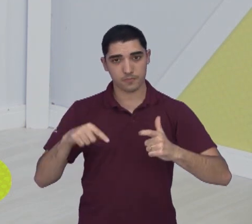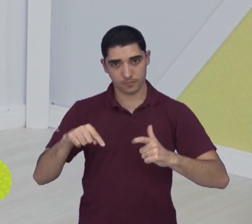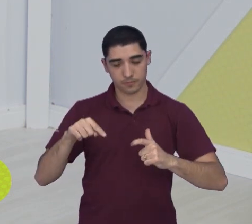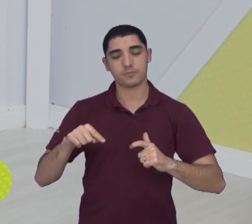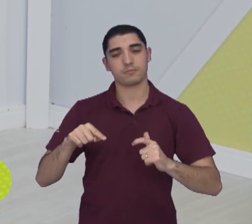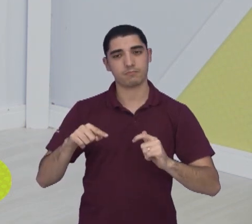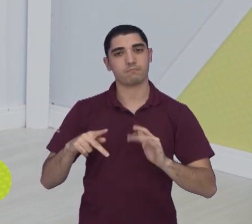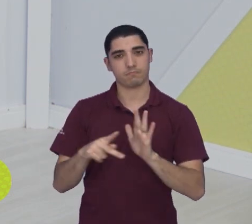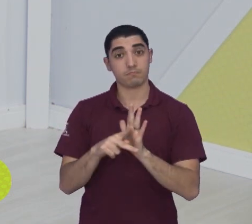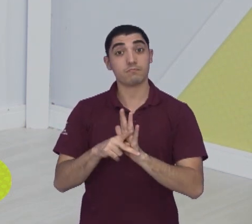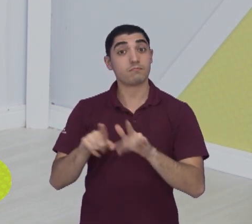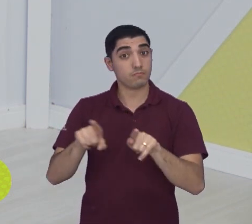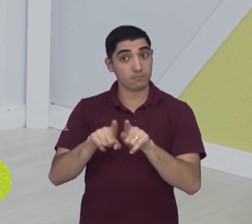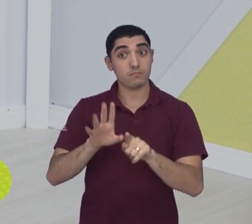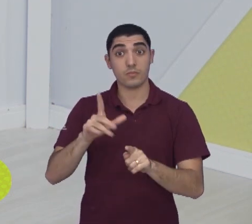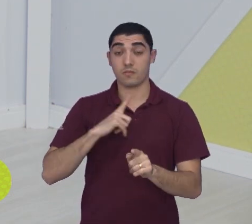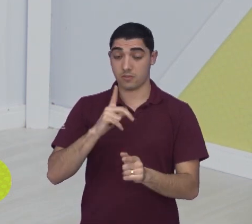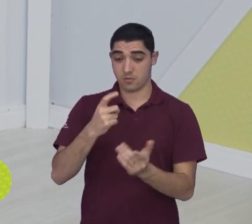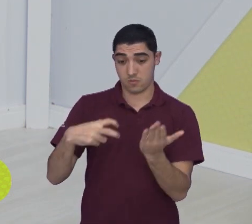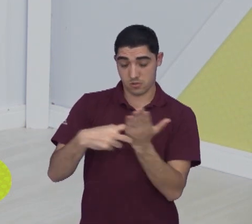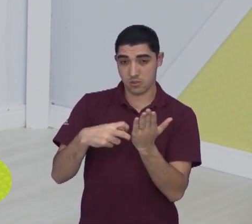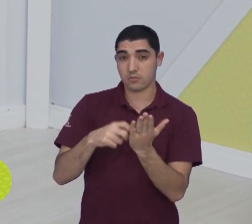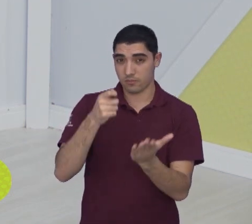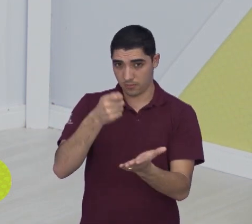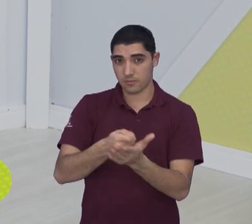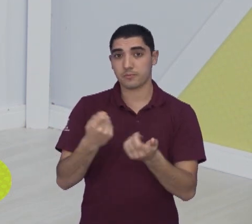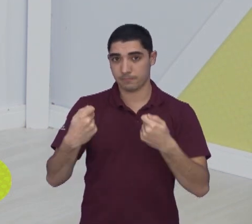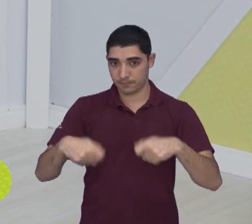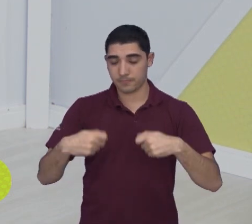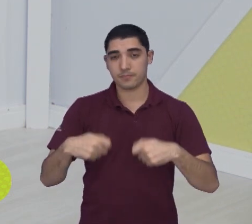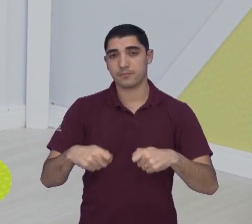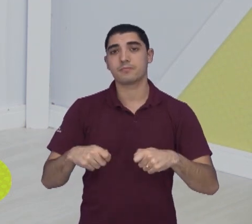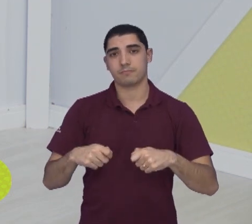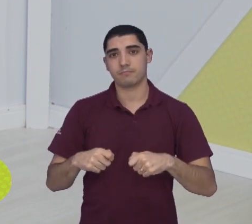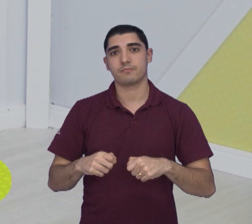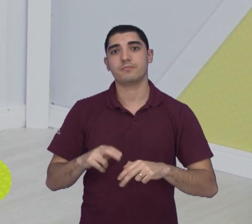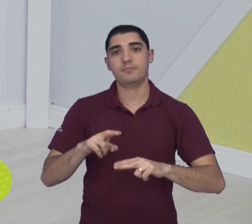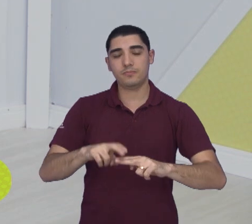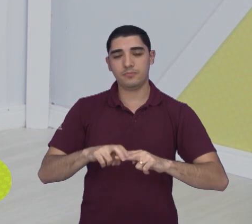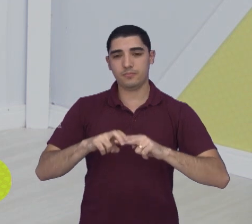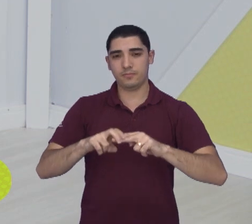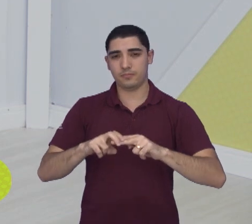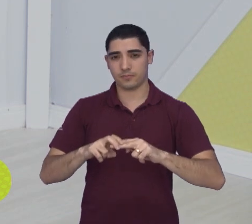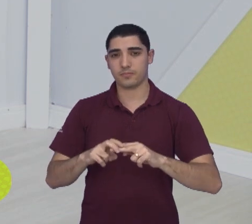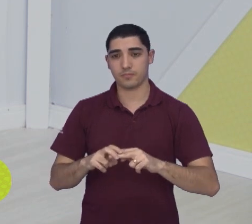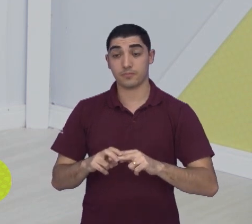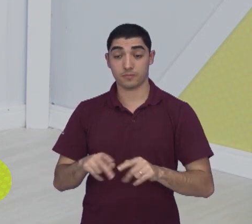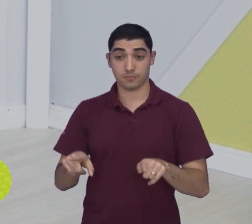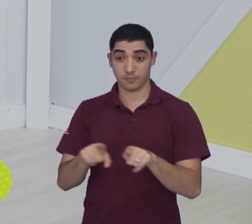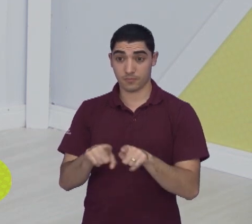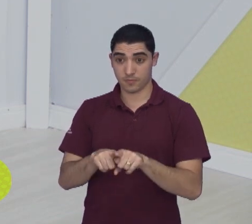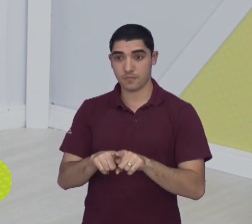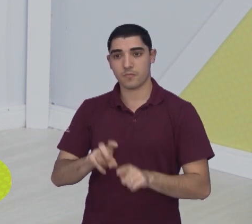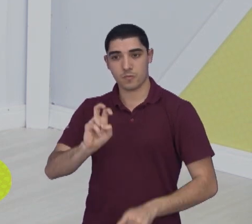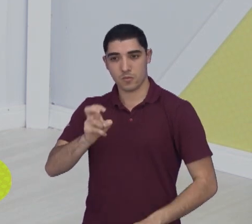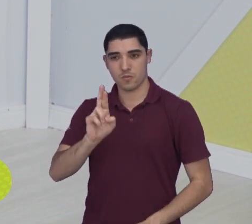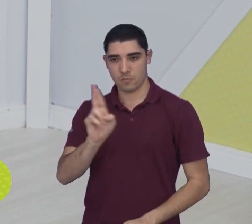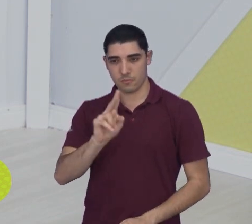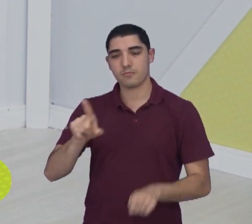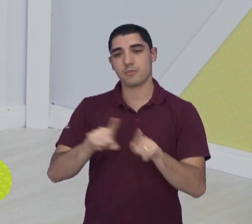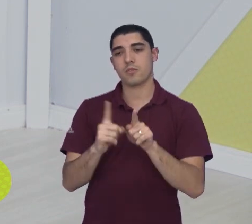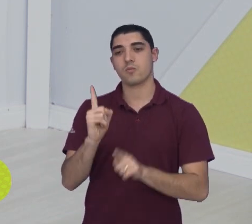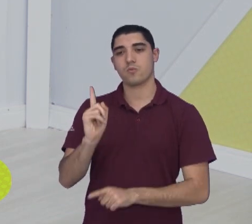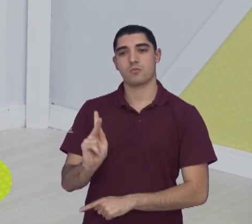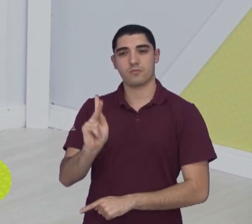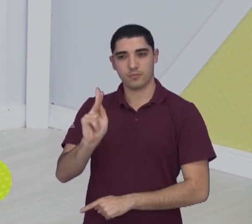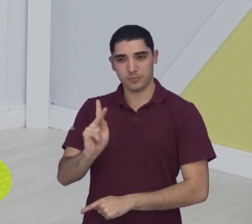as 18 horas, e tem cobrança de ingresso, o valor do ingresso da inteira, R$10,00, mas tem ingresso solidário, R$5,00 mais um quilo de